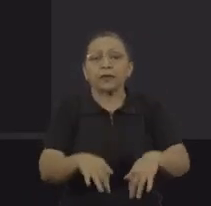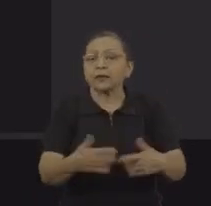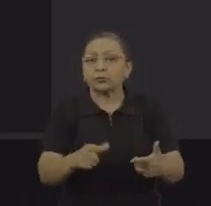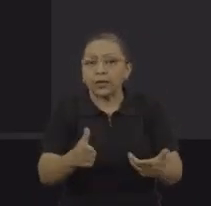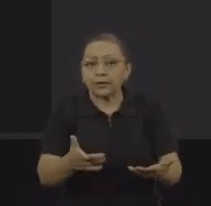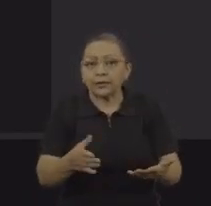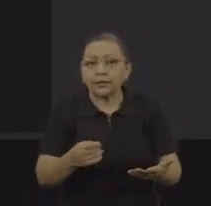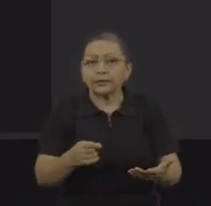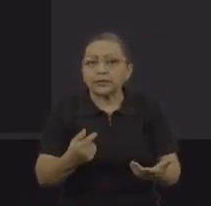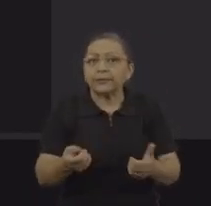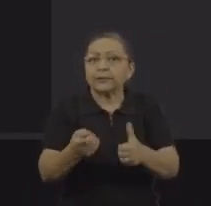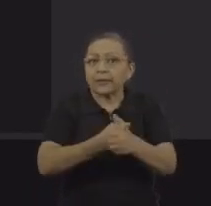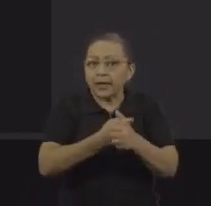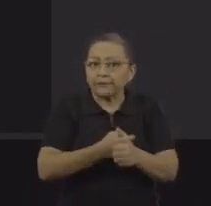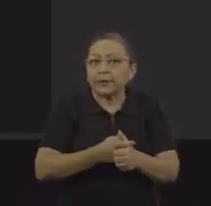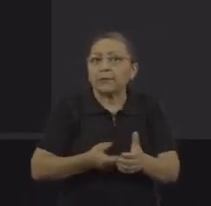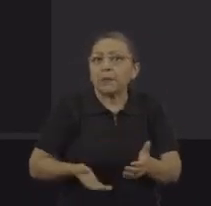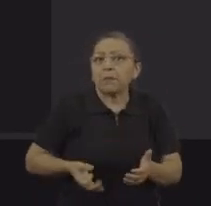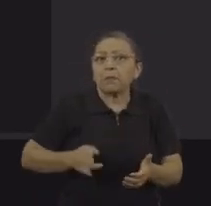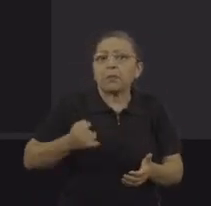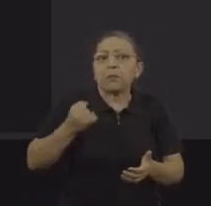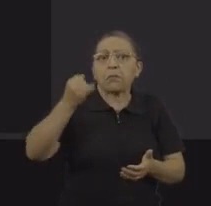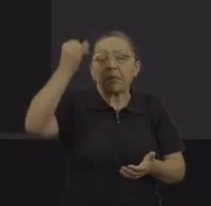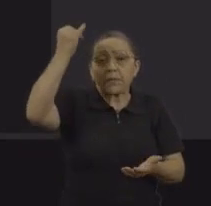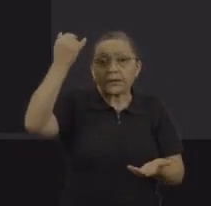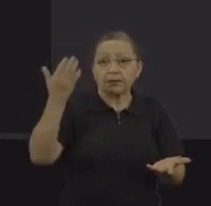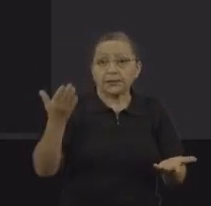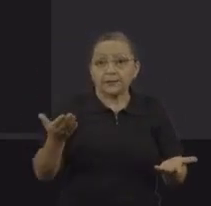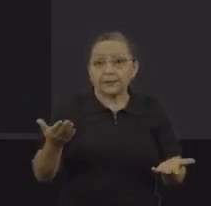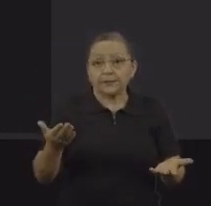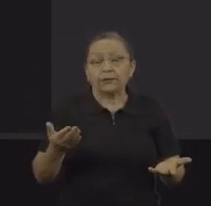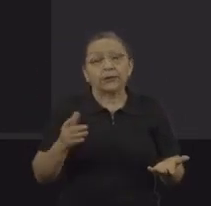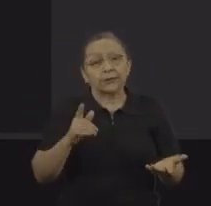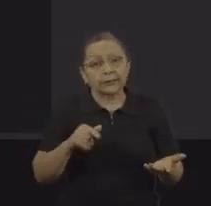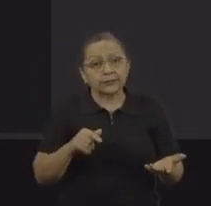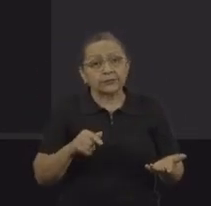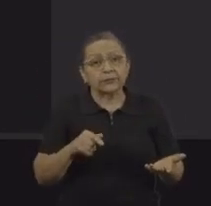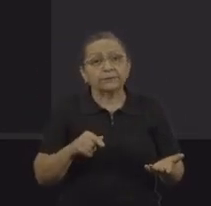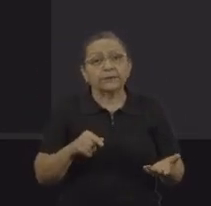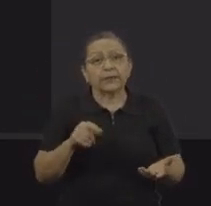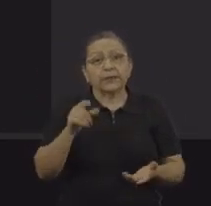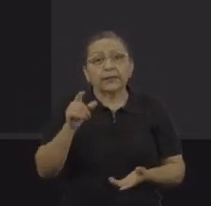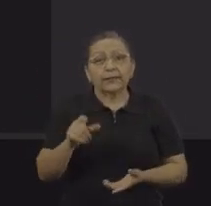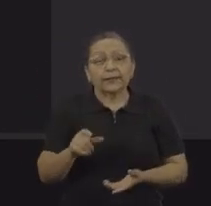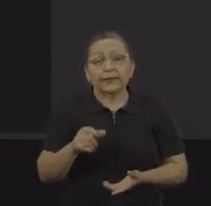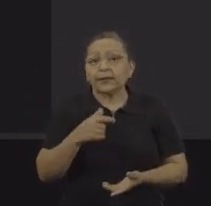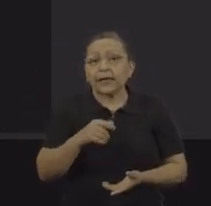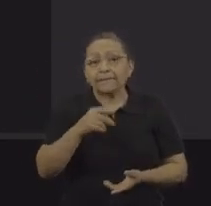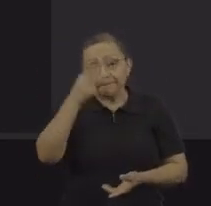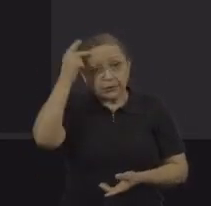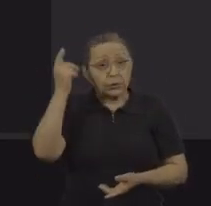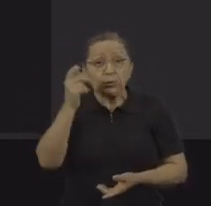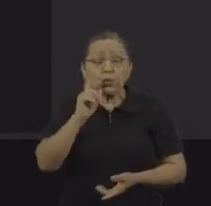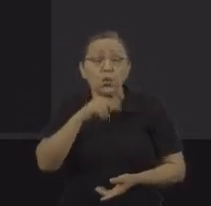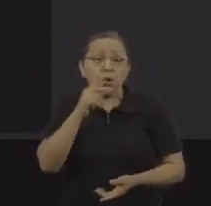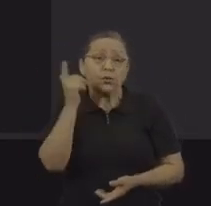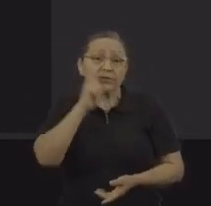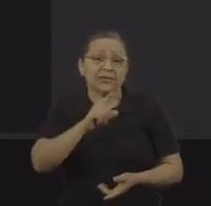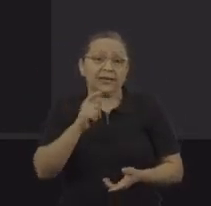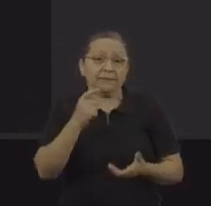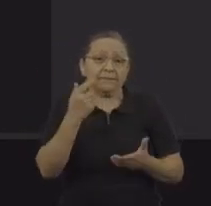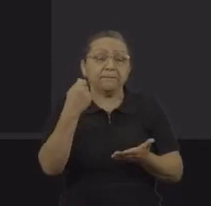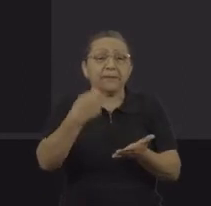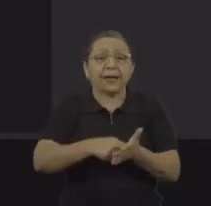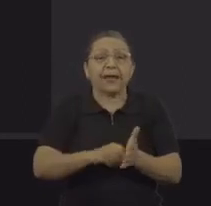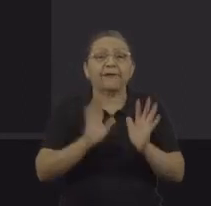são cobrados de forma abusiva, propositalmente, de forma arbitrária, e ele nunca, nunca vai conseguir pagar. E aí eu destaco que a produção